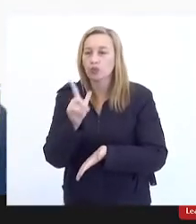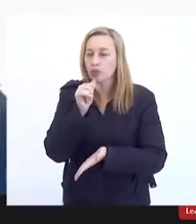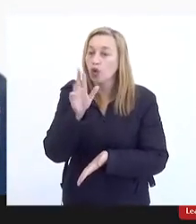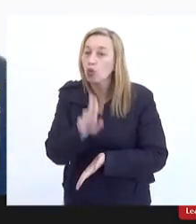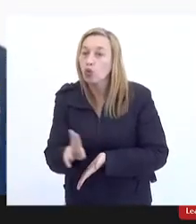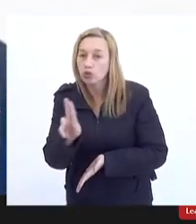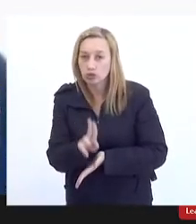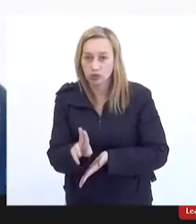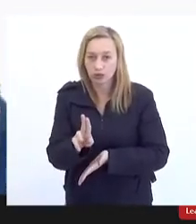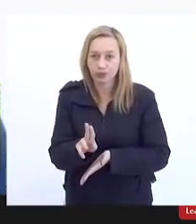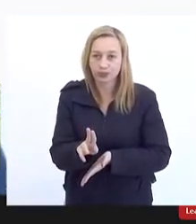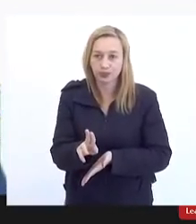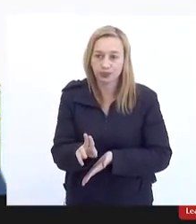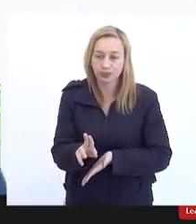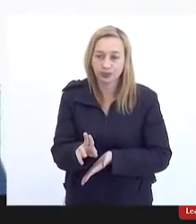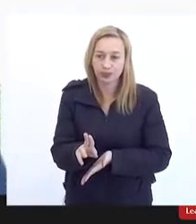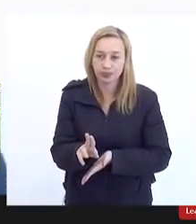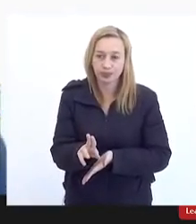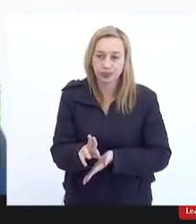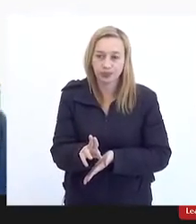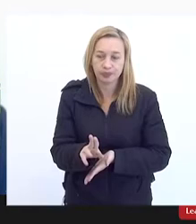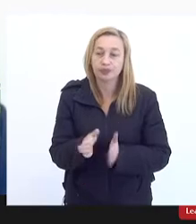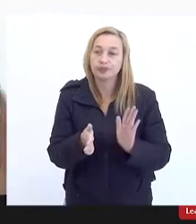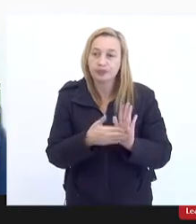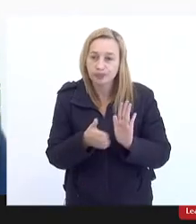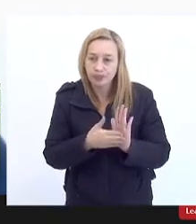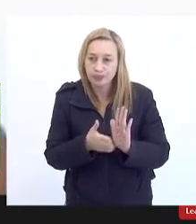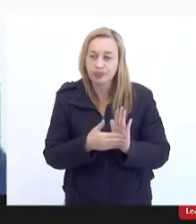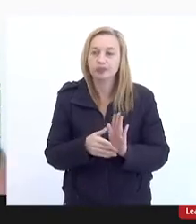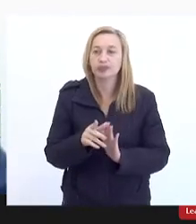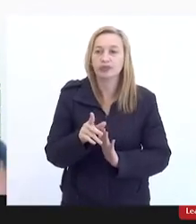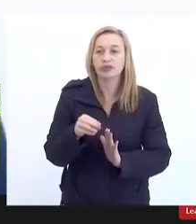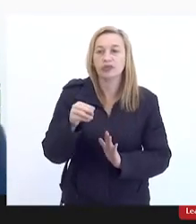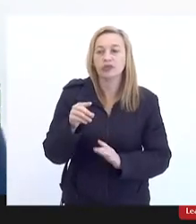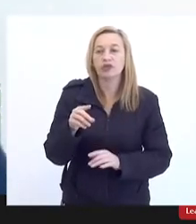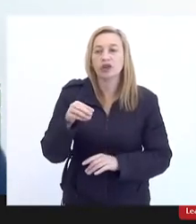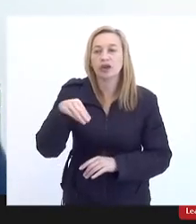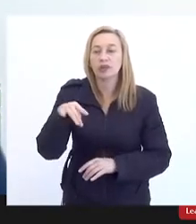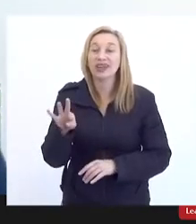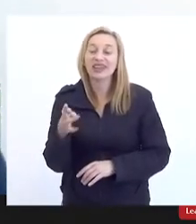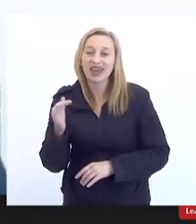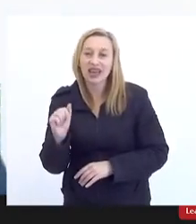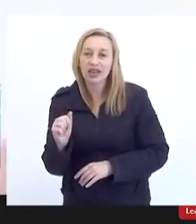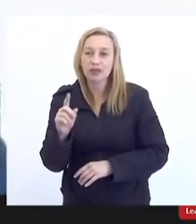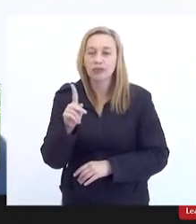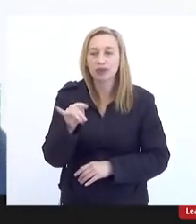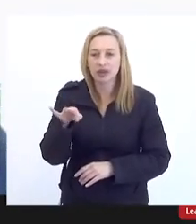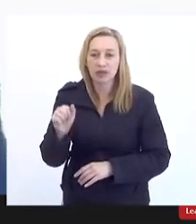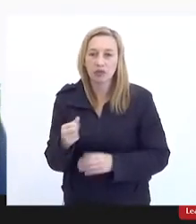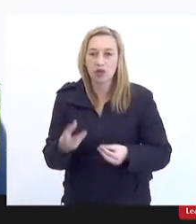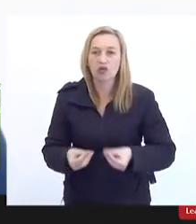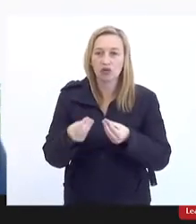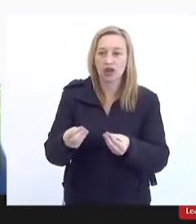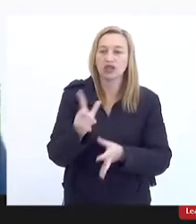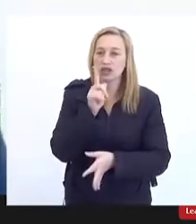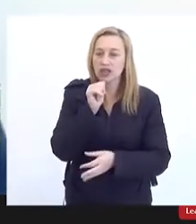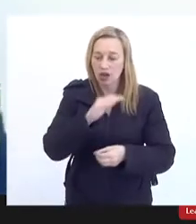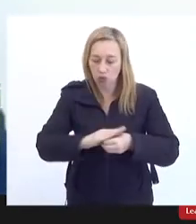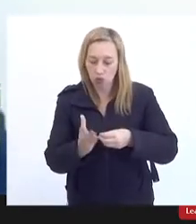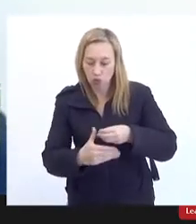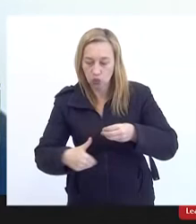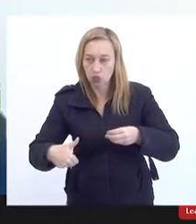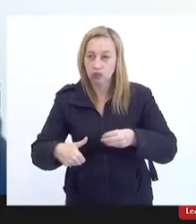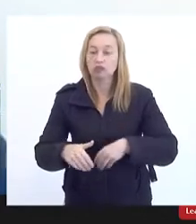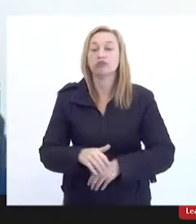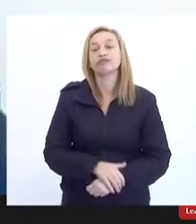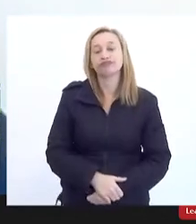é o propósito é a matéria-prima do serviço dela é a oferta de água e a coleta de esgoto e a limpeza da